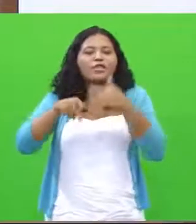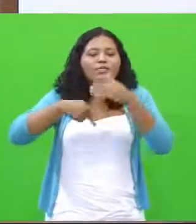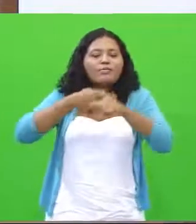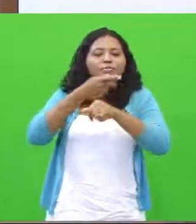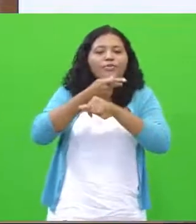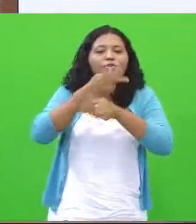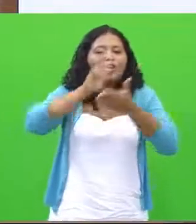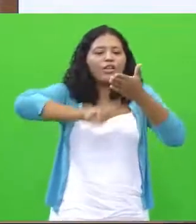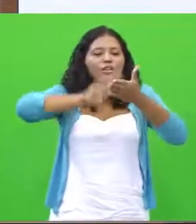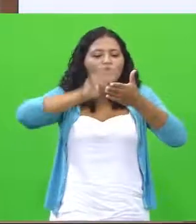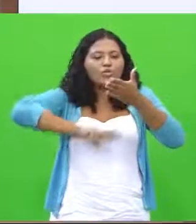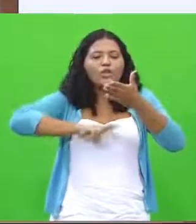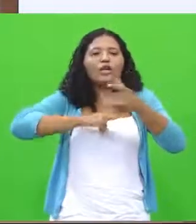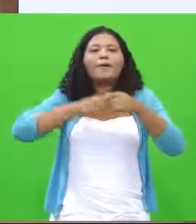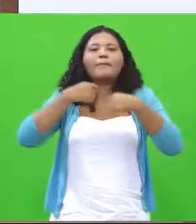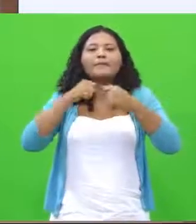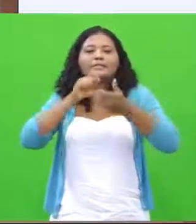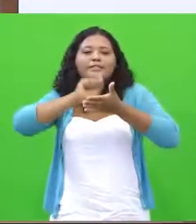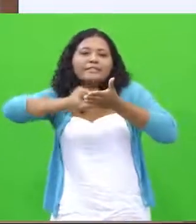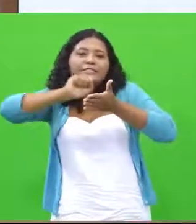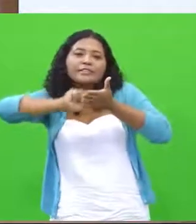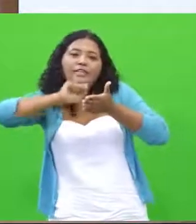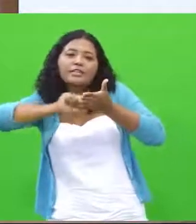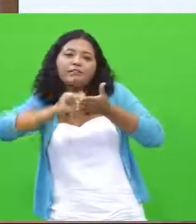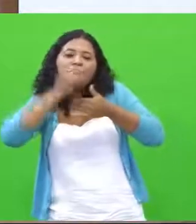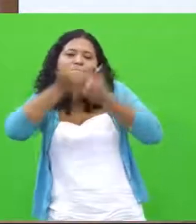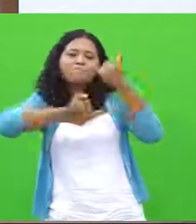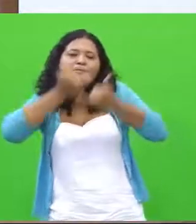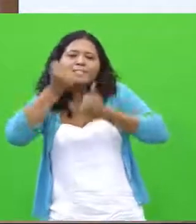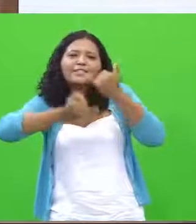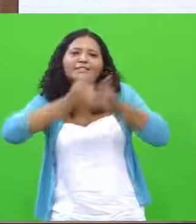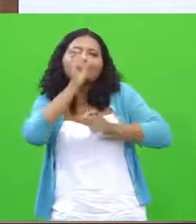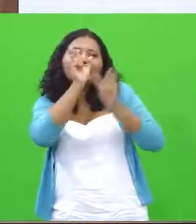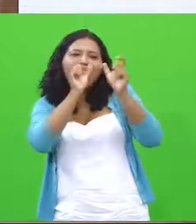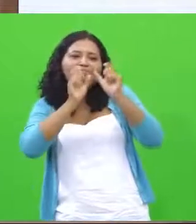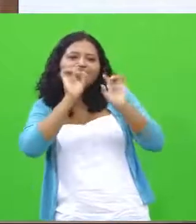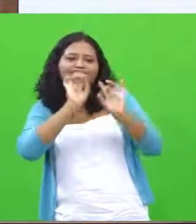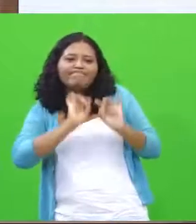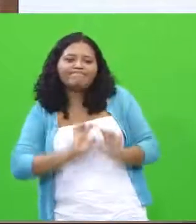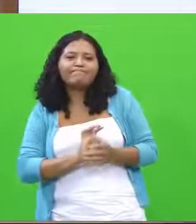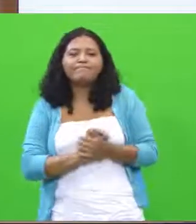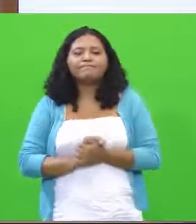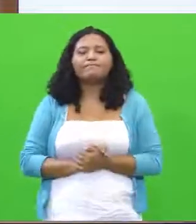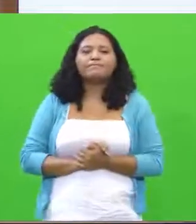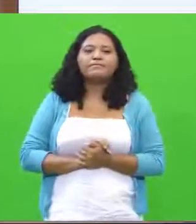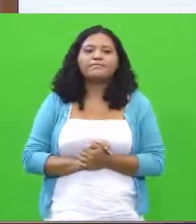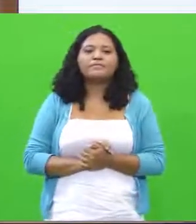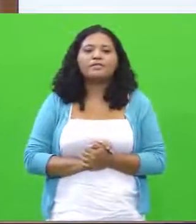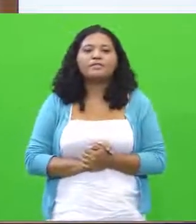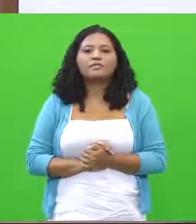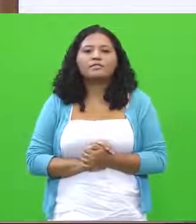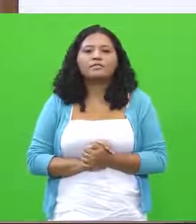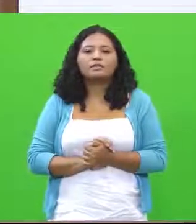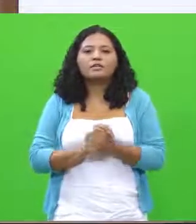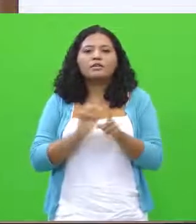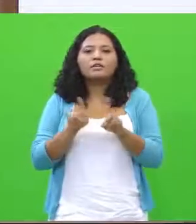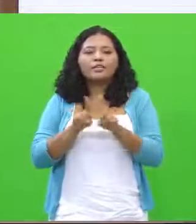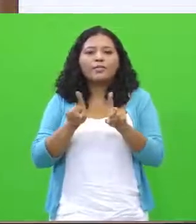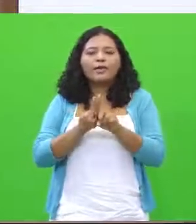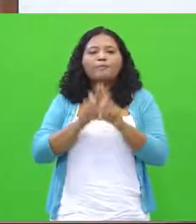prazerosa você começar a escrever brincando com essas palavras a título de